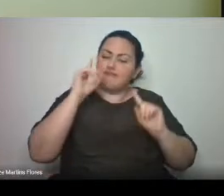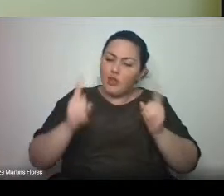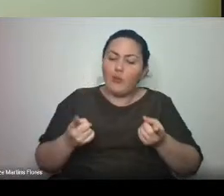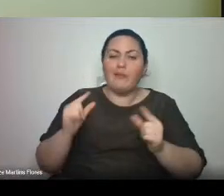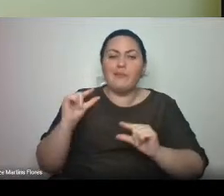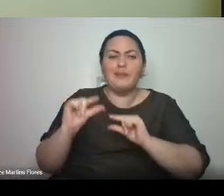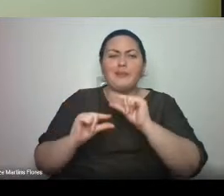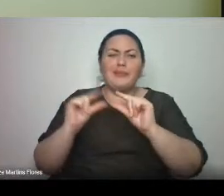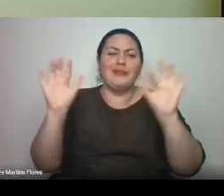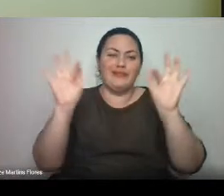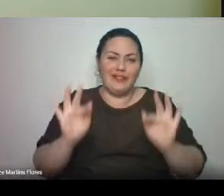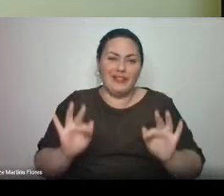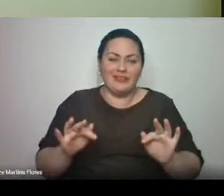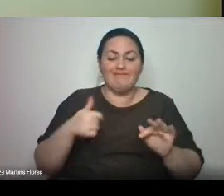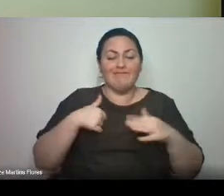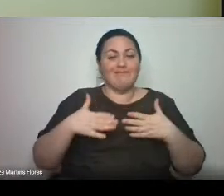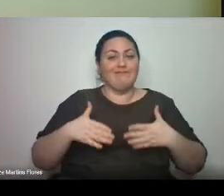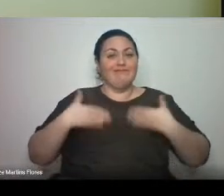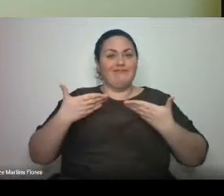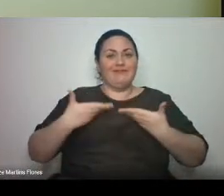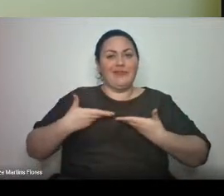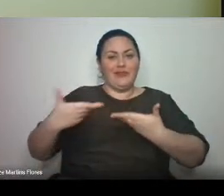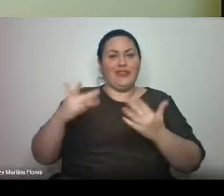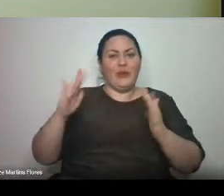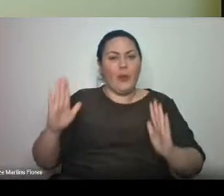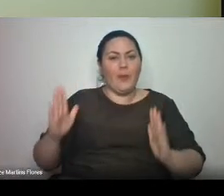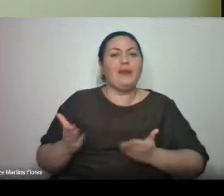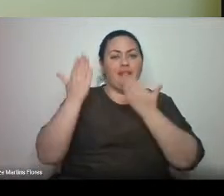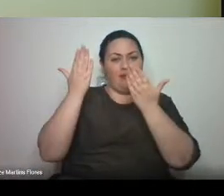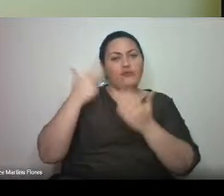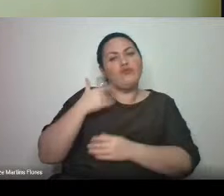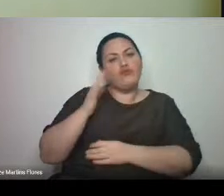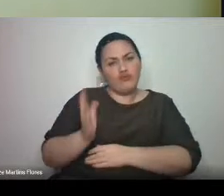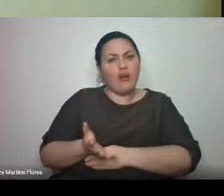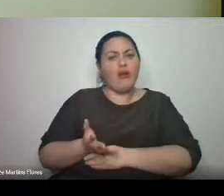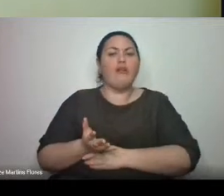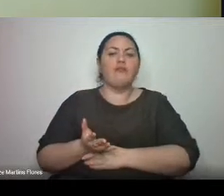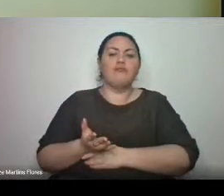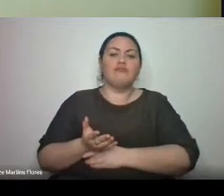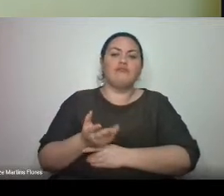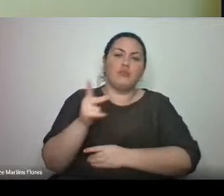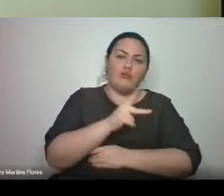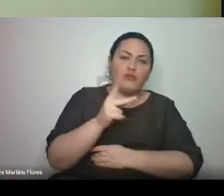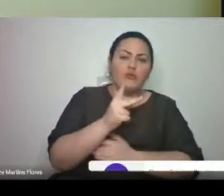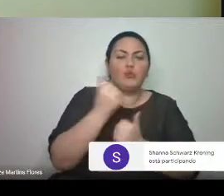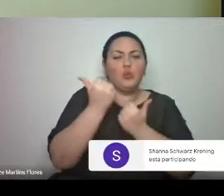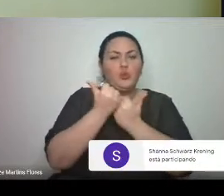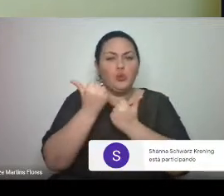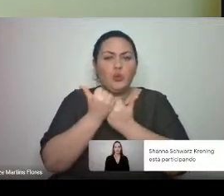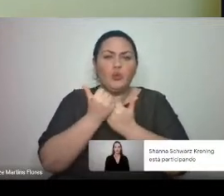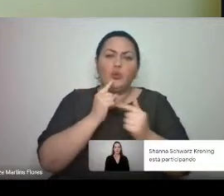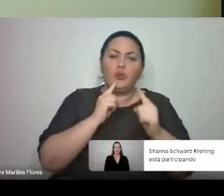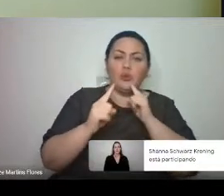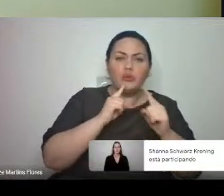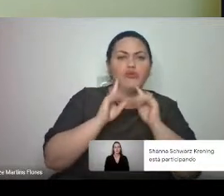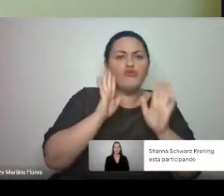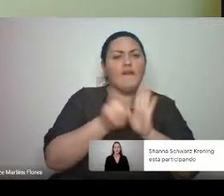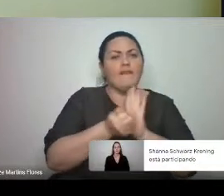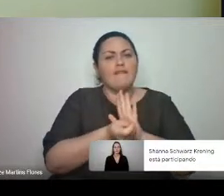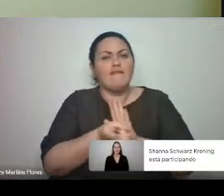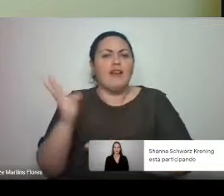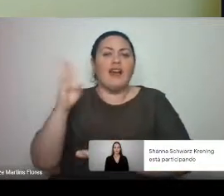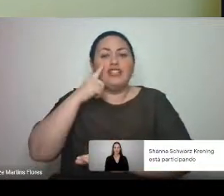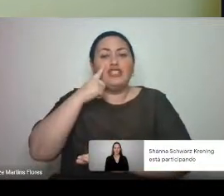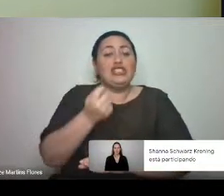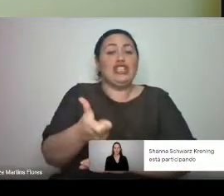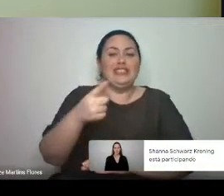homenageado, porque eu já estive em lugares de professor, de tutor, de coordenador. Então, eu tive muitas chances para vocês não